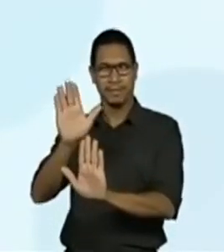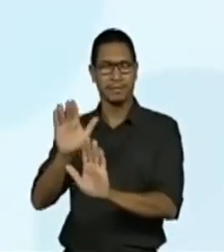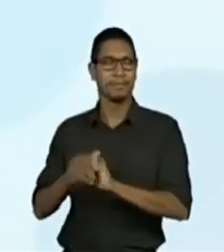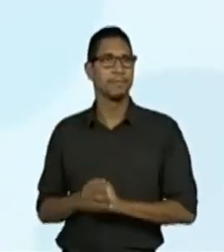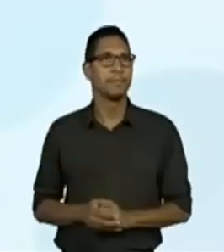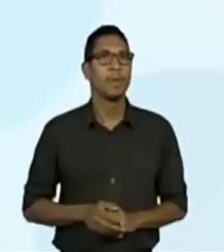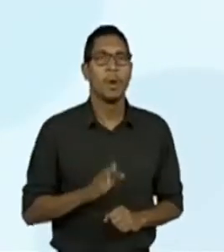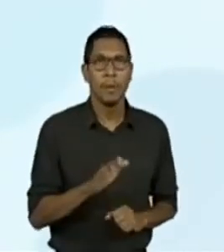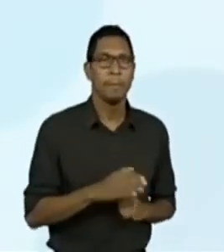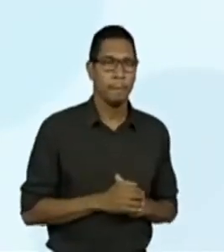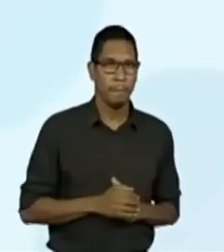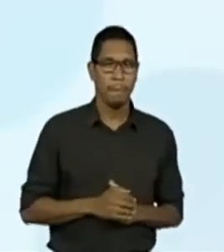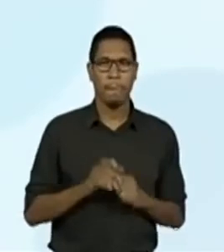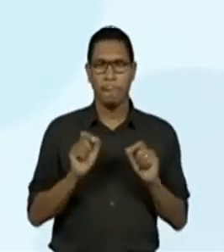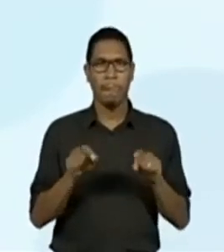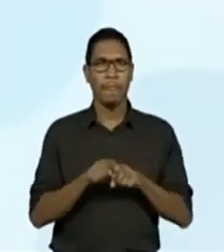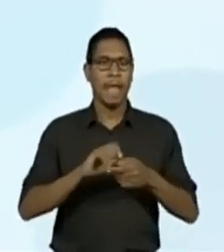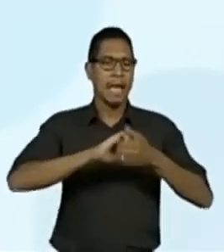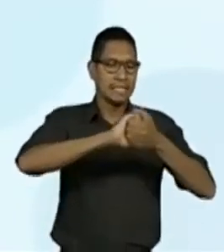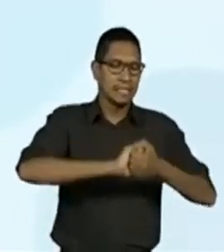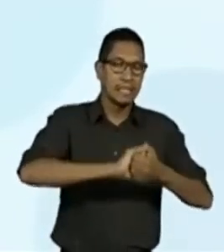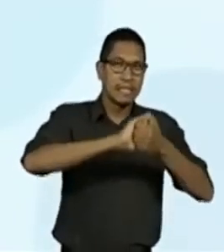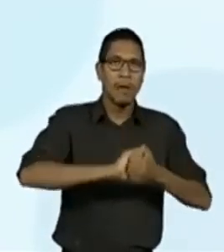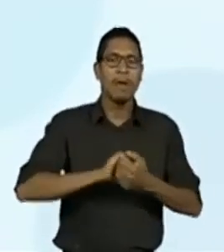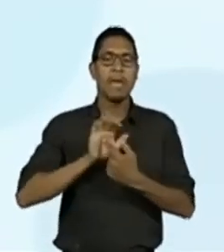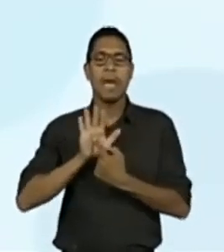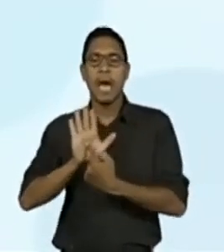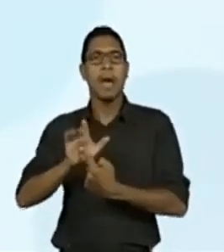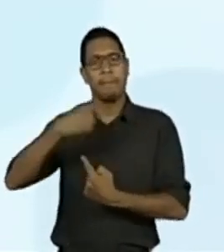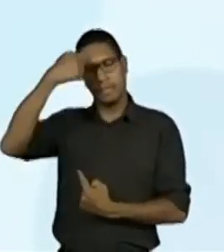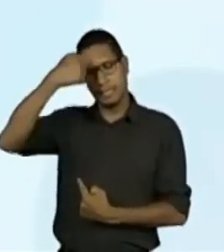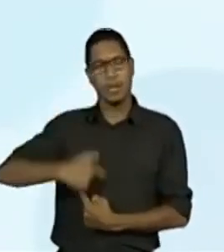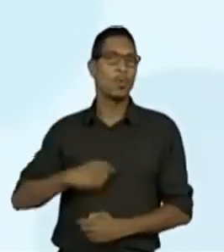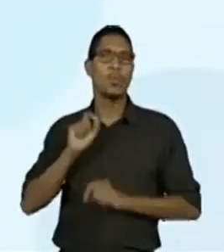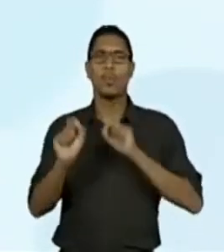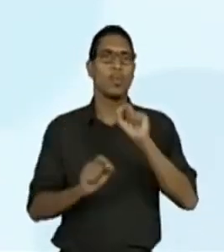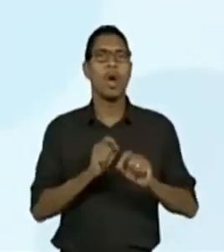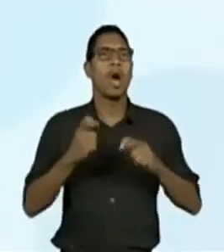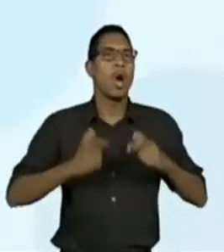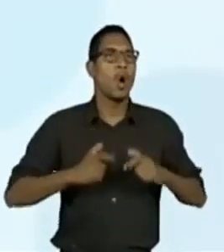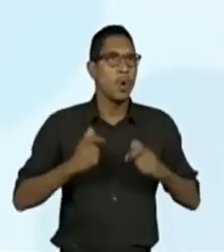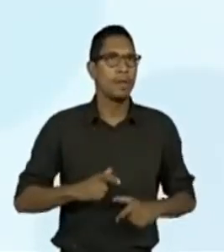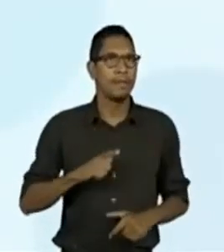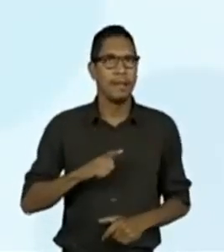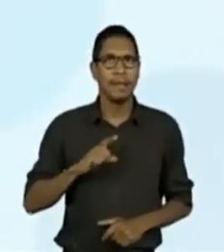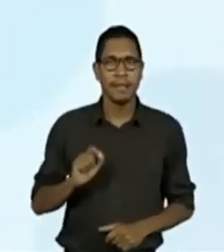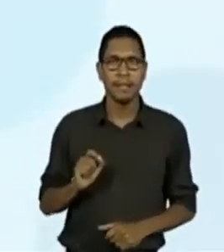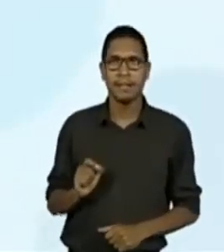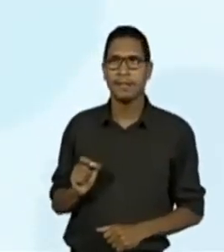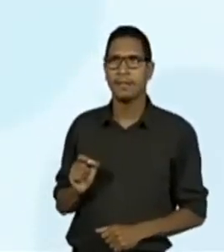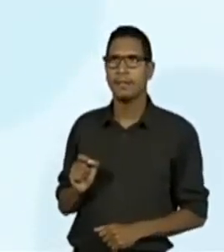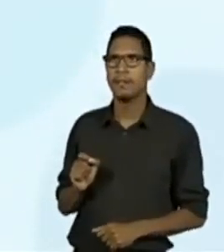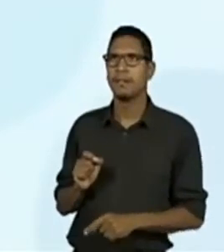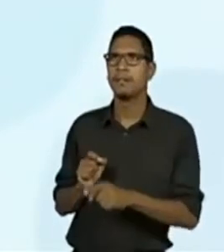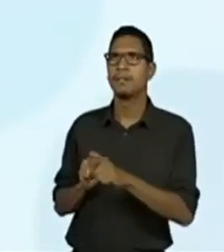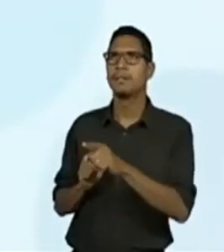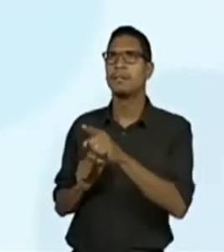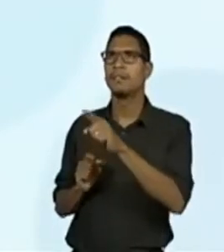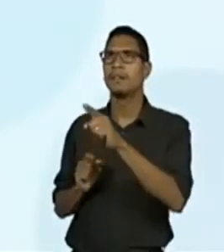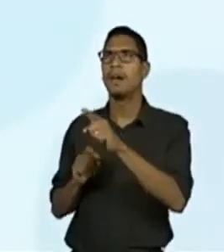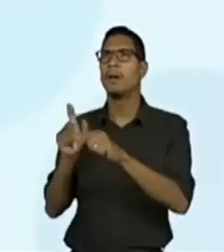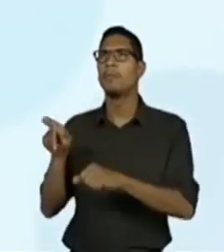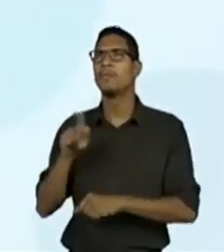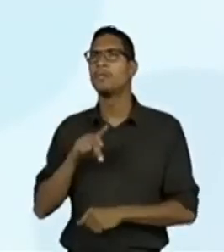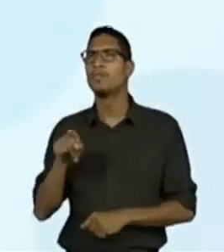Qual é a saudação e a apresentação aqui? Como é a saudação? Legal para o Suelen, é Suelen ou